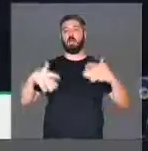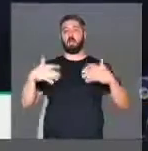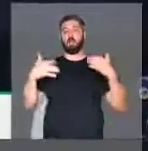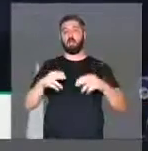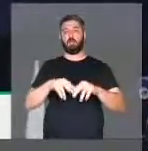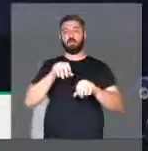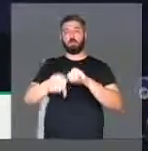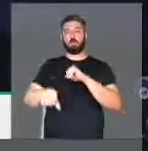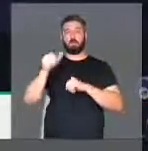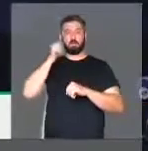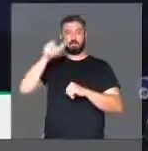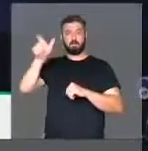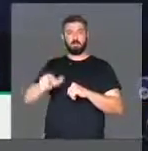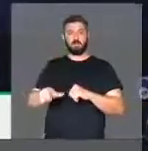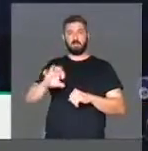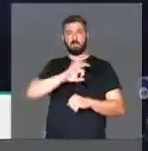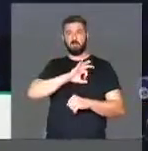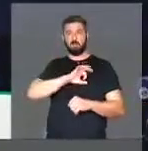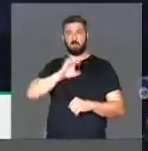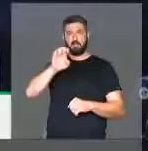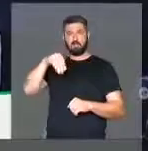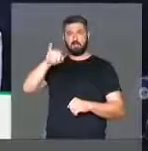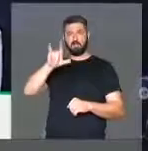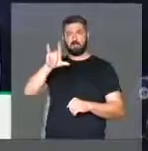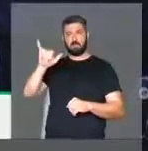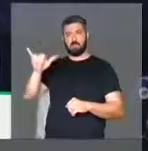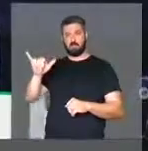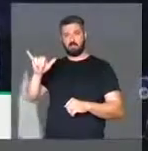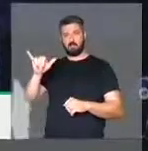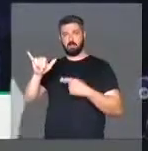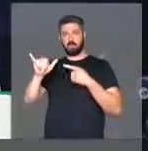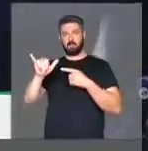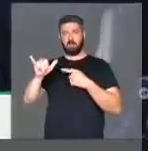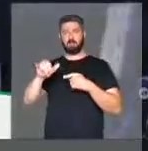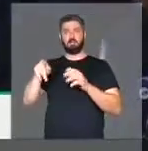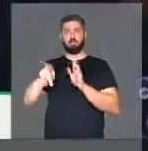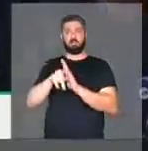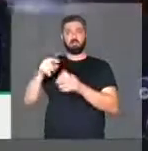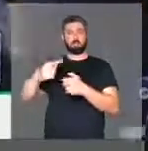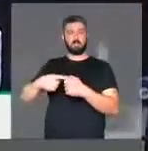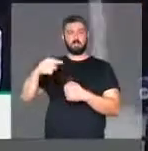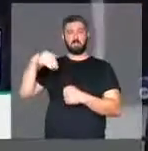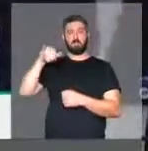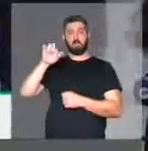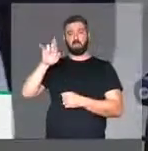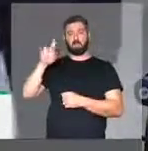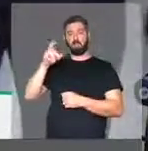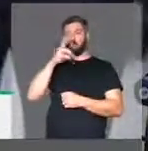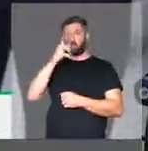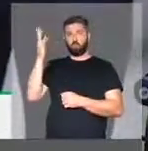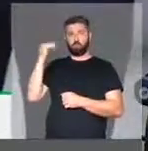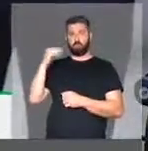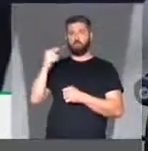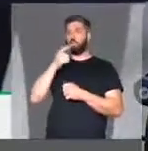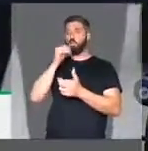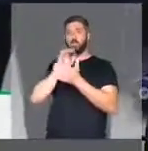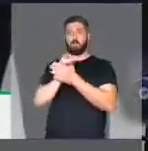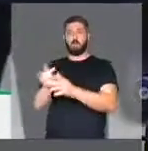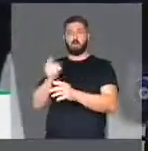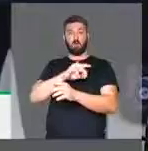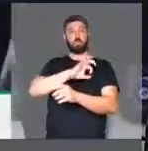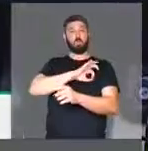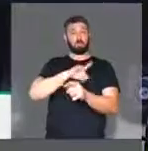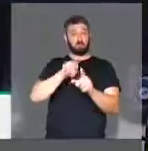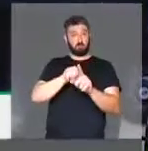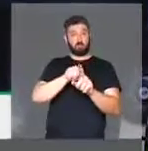assassinato da policial militar Emily Karine de Miranda Monteiro, domingo, pelo companheiro também